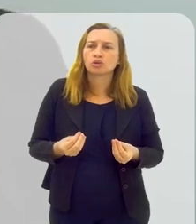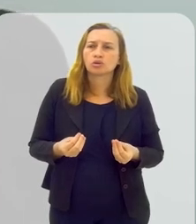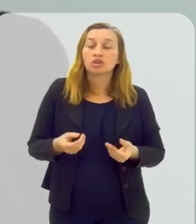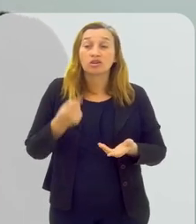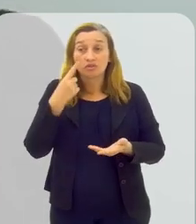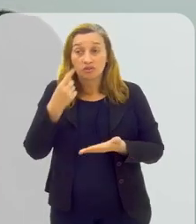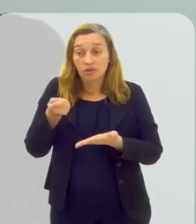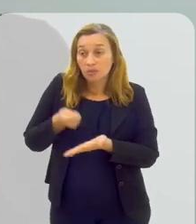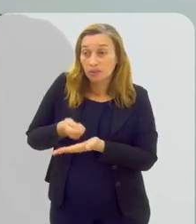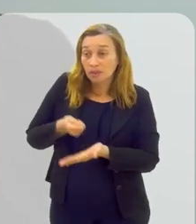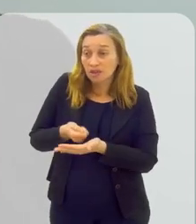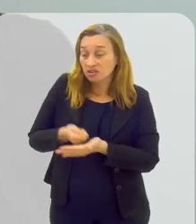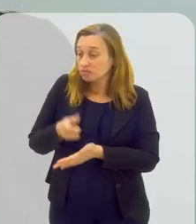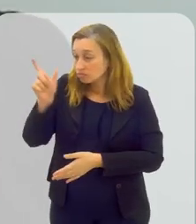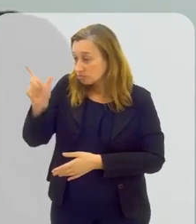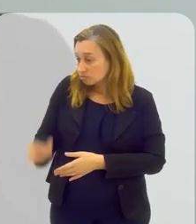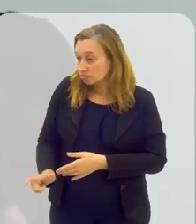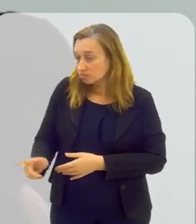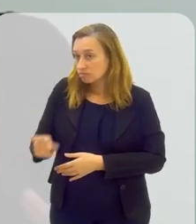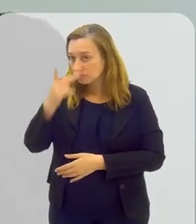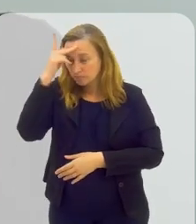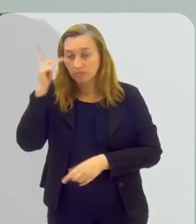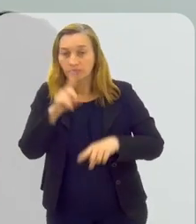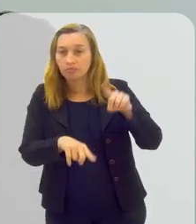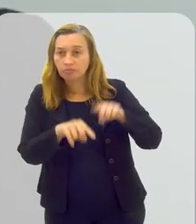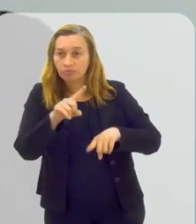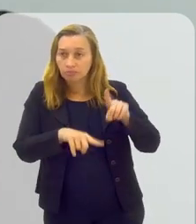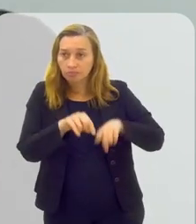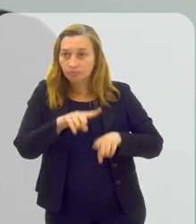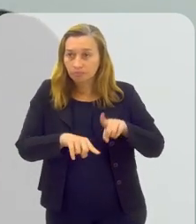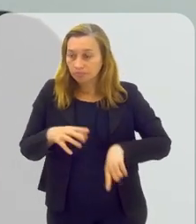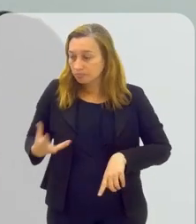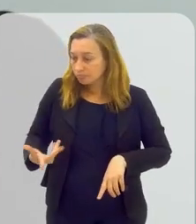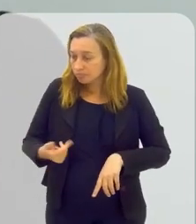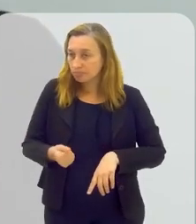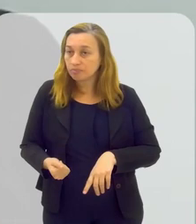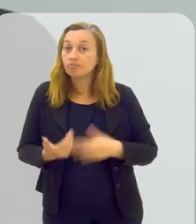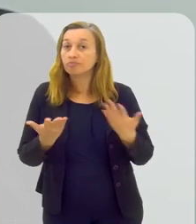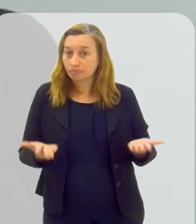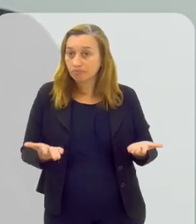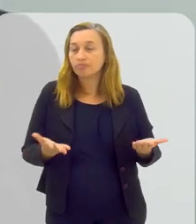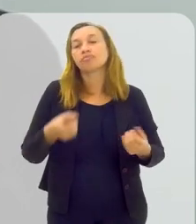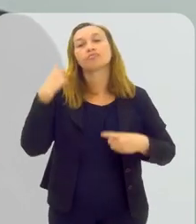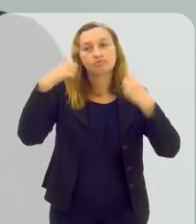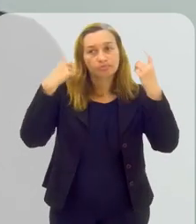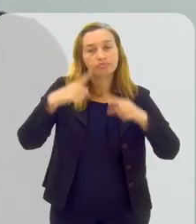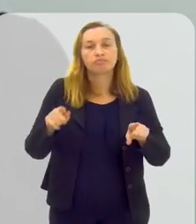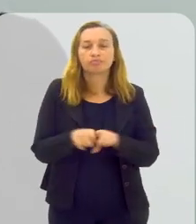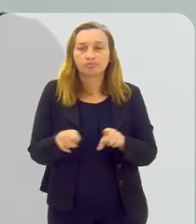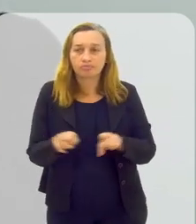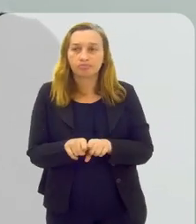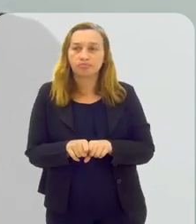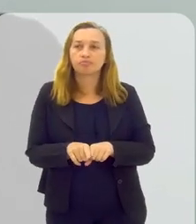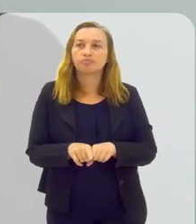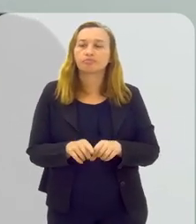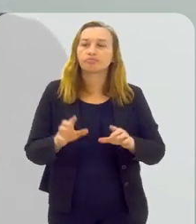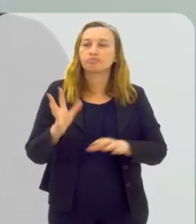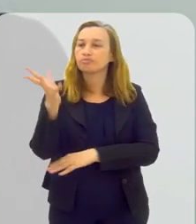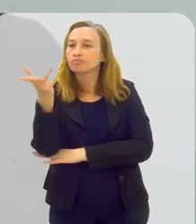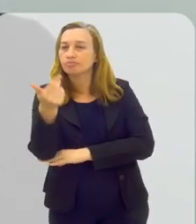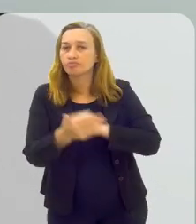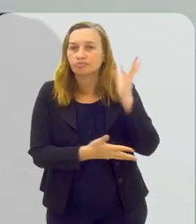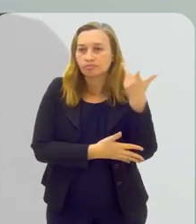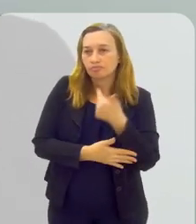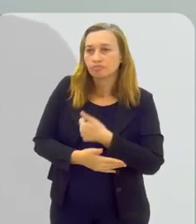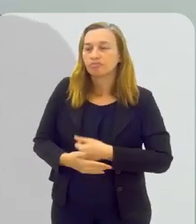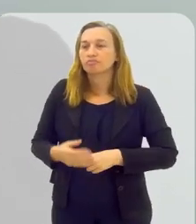conta também da exigência do consumidor por produtos que tenham essa entrega, que também se preocupem com o desenvolvimento, com o